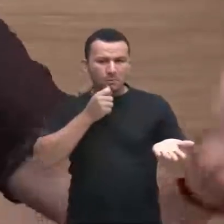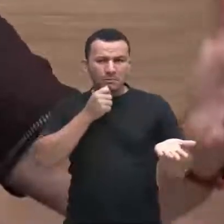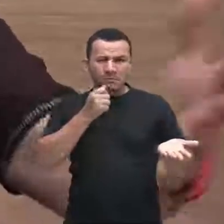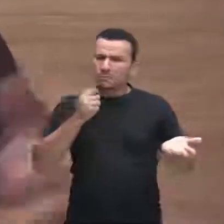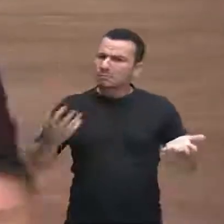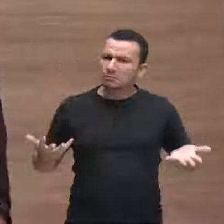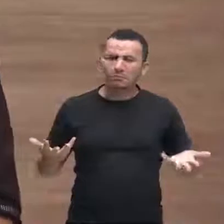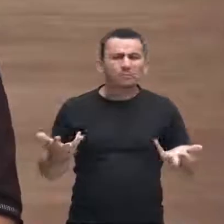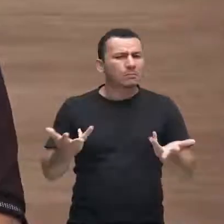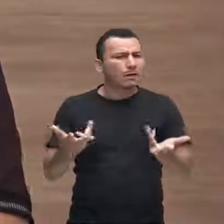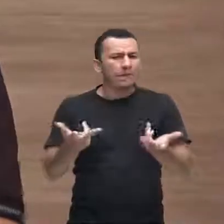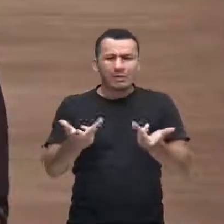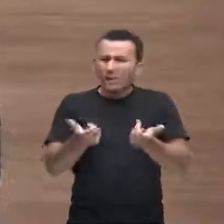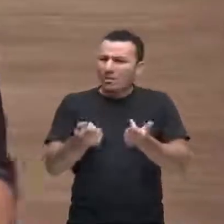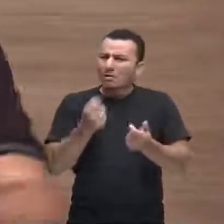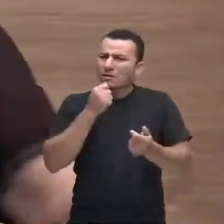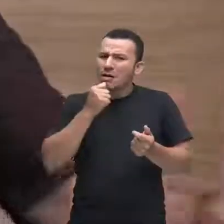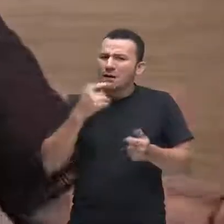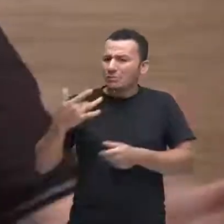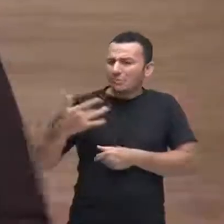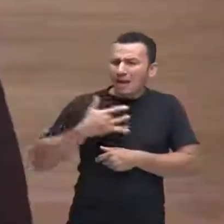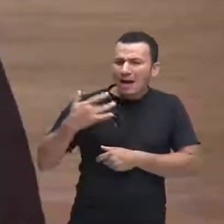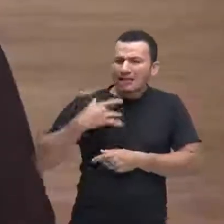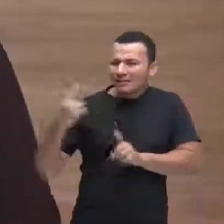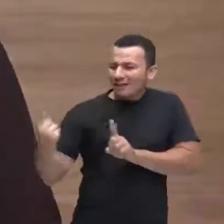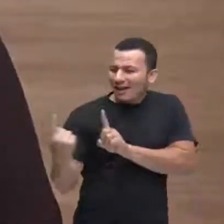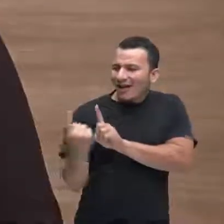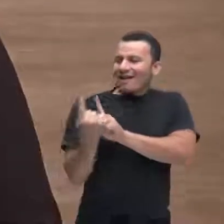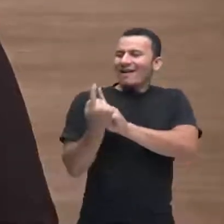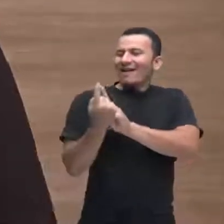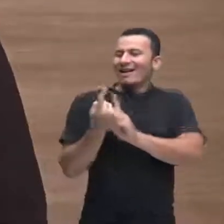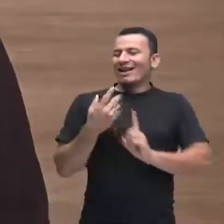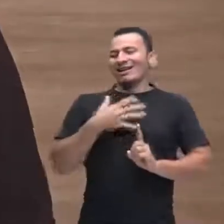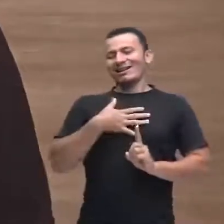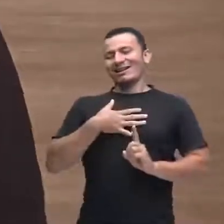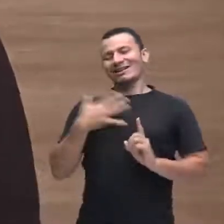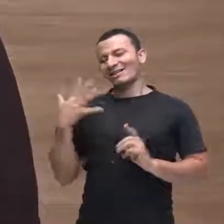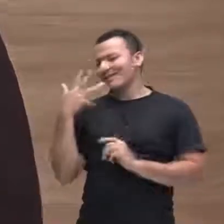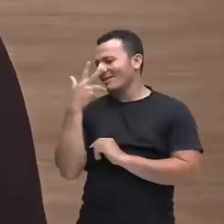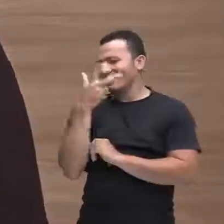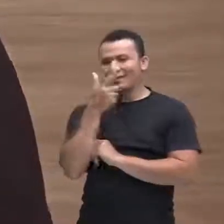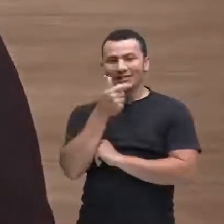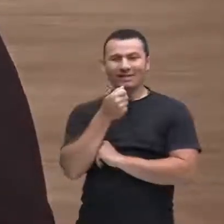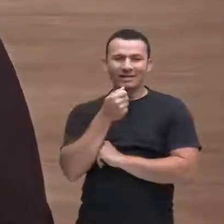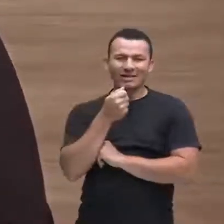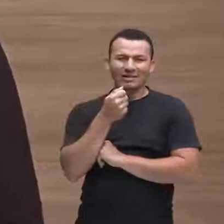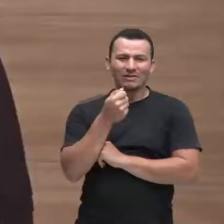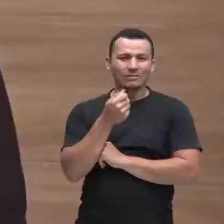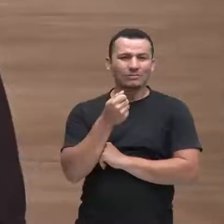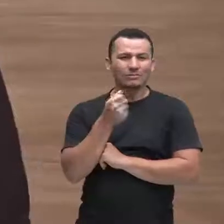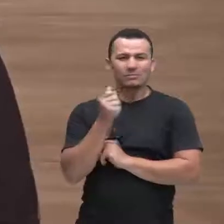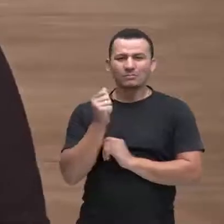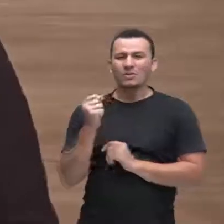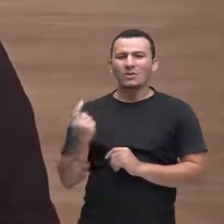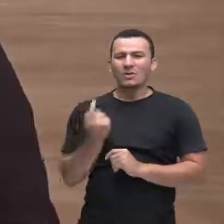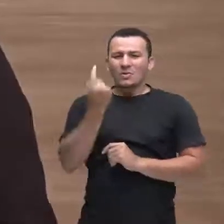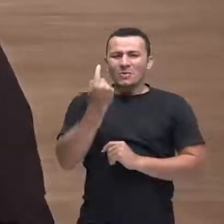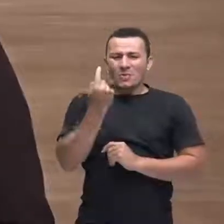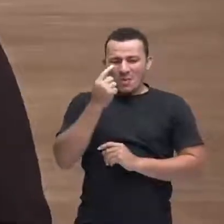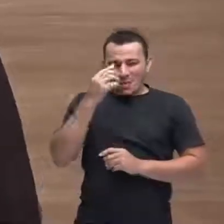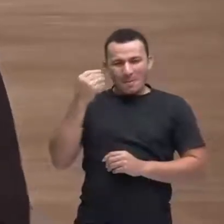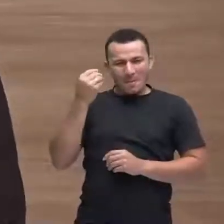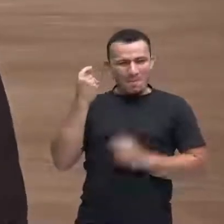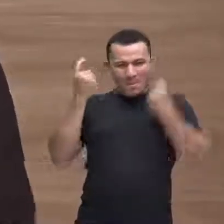fantásticas para se apaixonarem e quando se apaixona é a coisa mais linda de se ver eles não conseguem pensar neles mesmos eles só